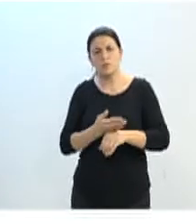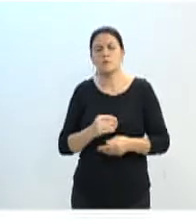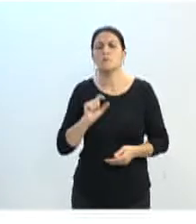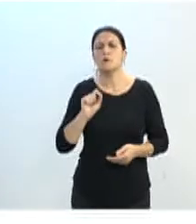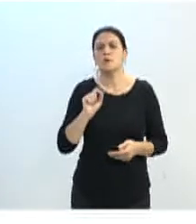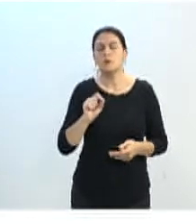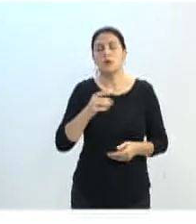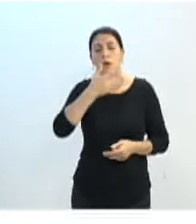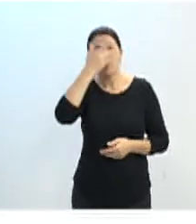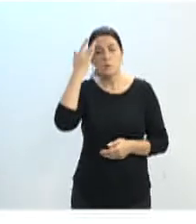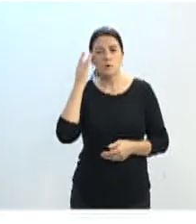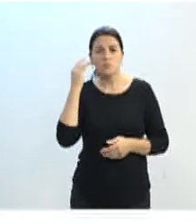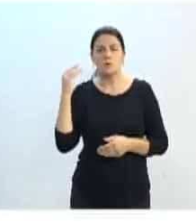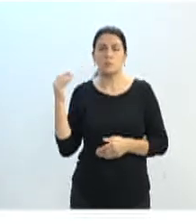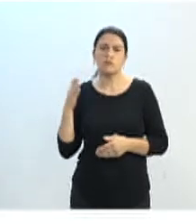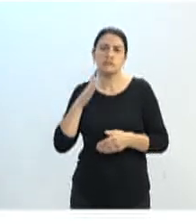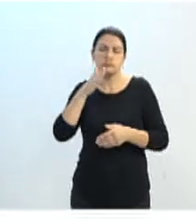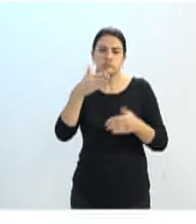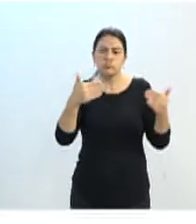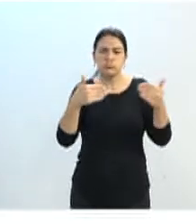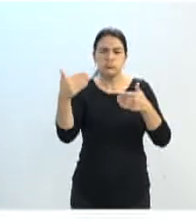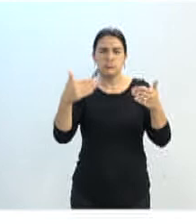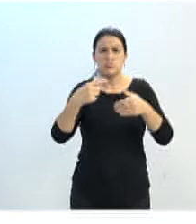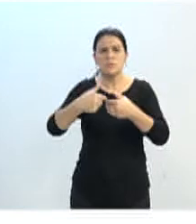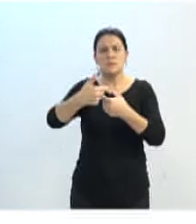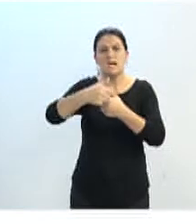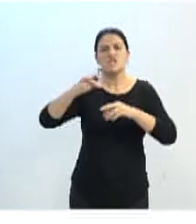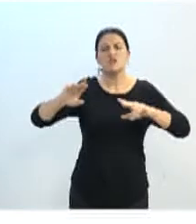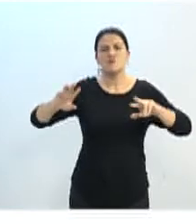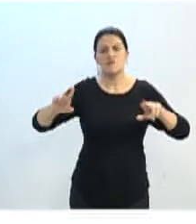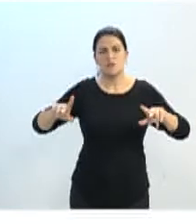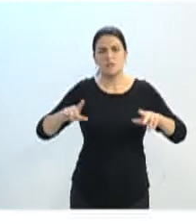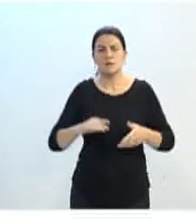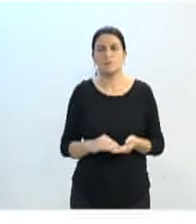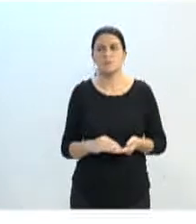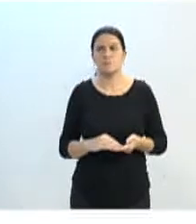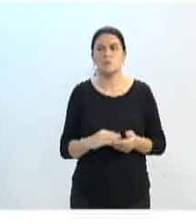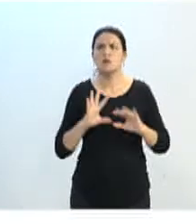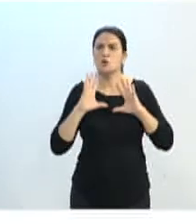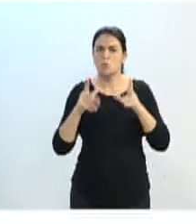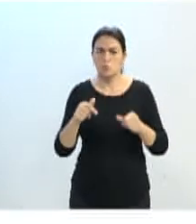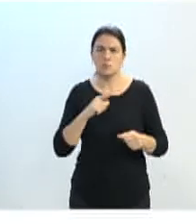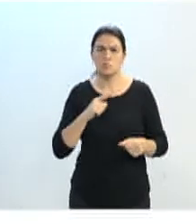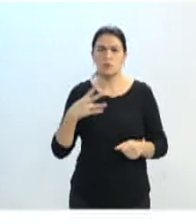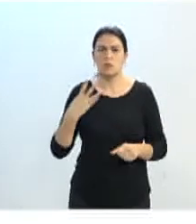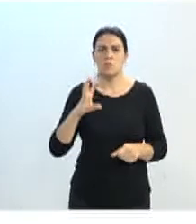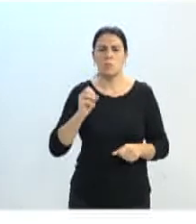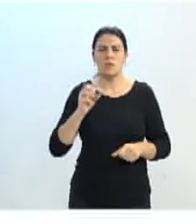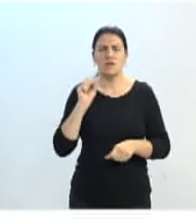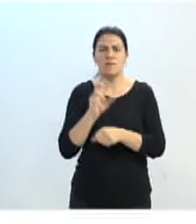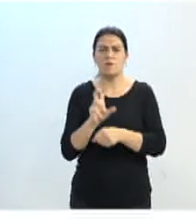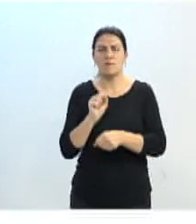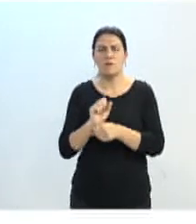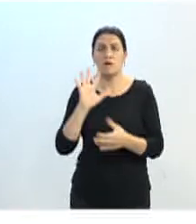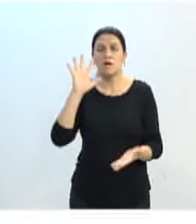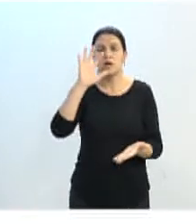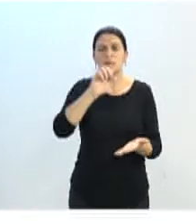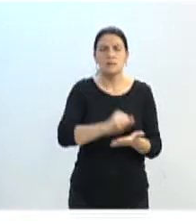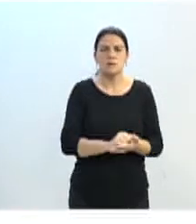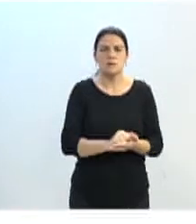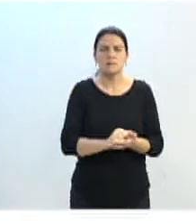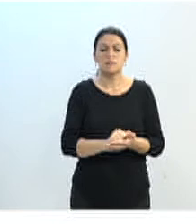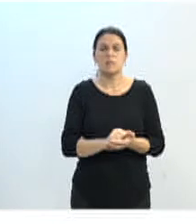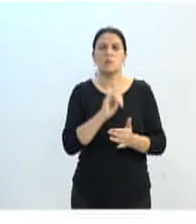possam se deslocar de outras cidades também. Todos têm 40 vagas e as inscrições são totalmente online. Então, todo esse processo é